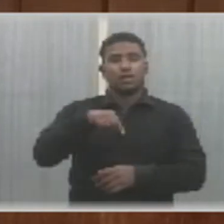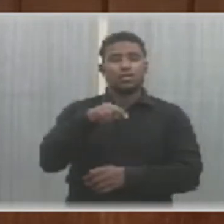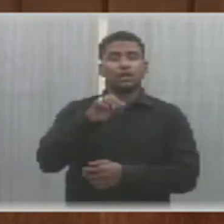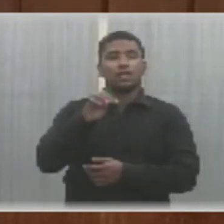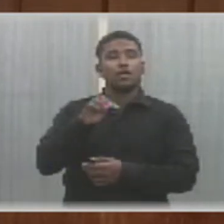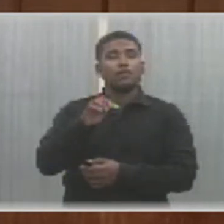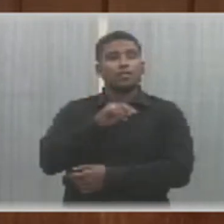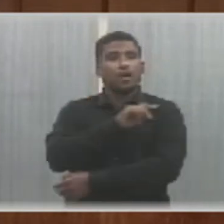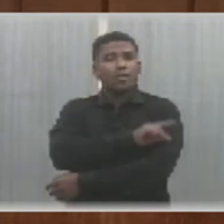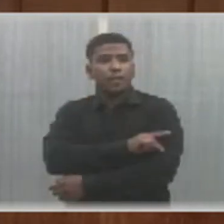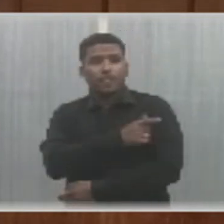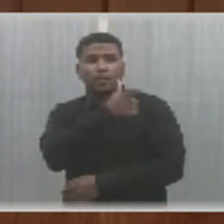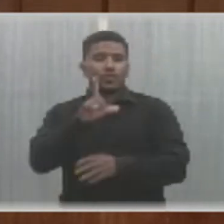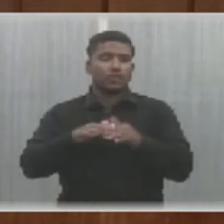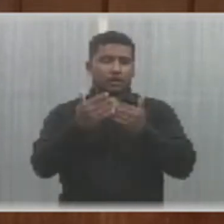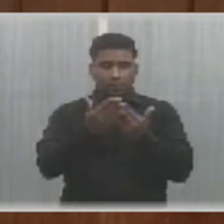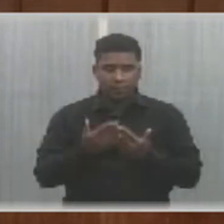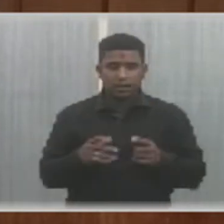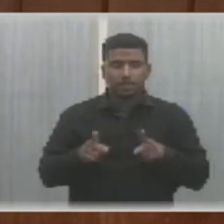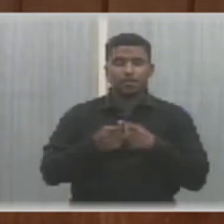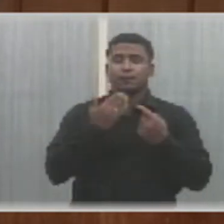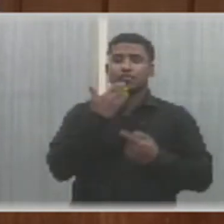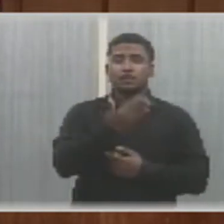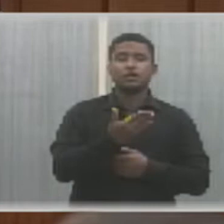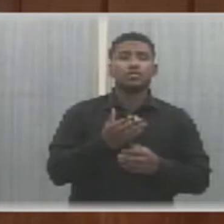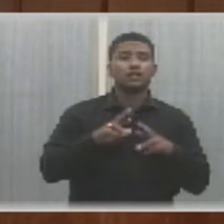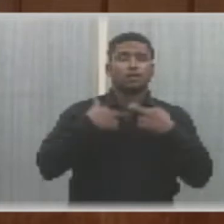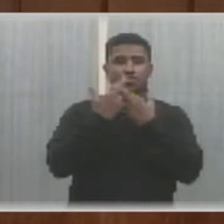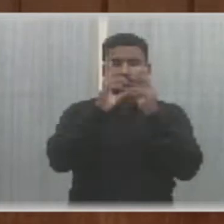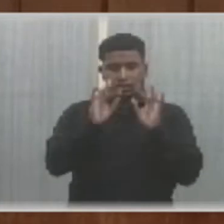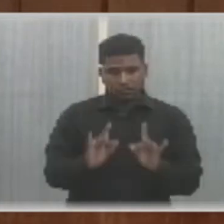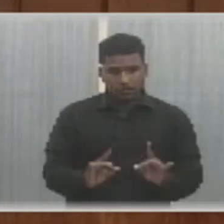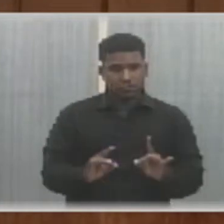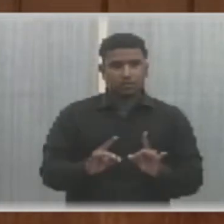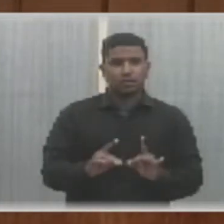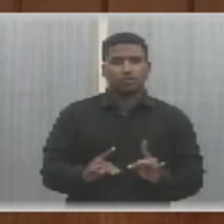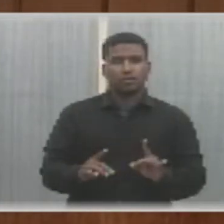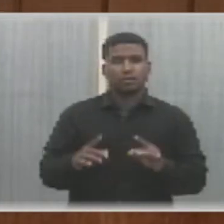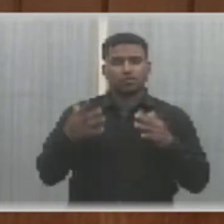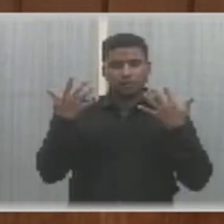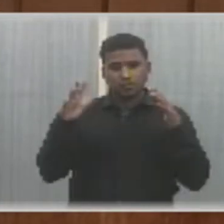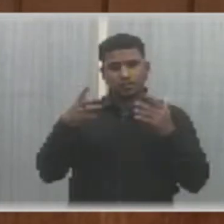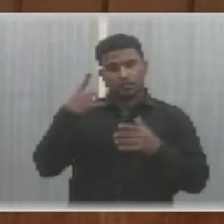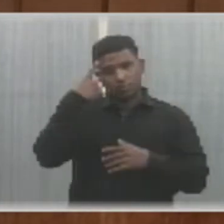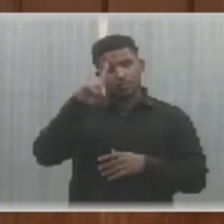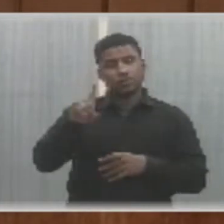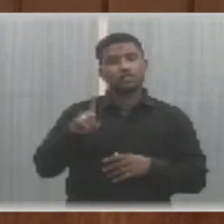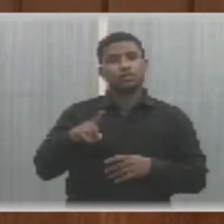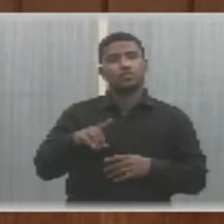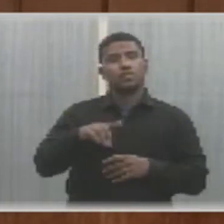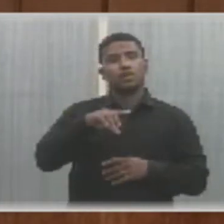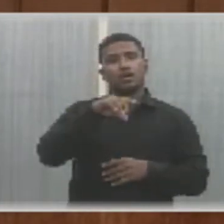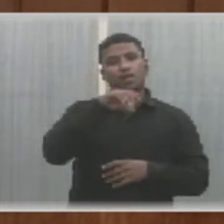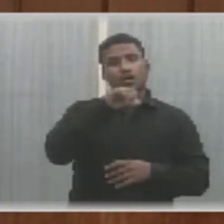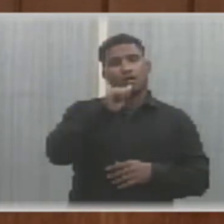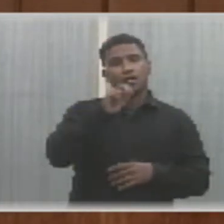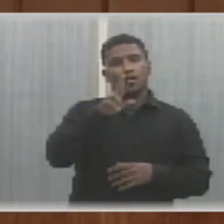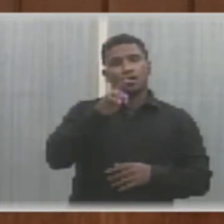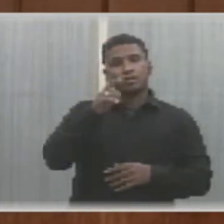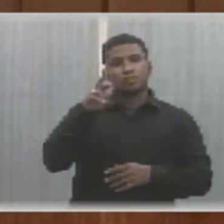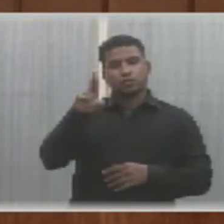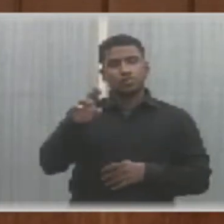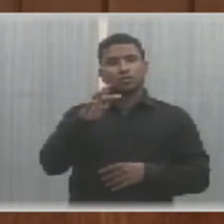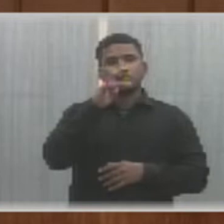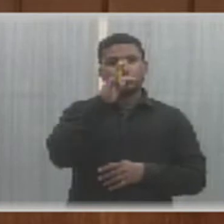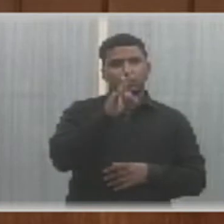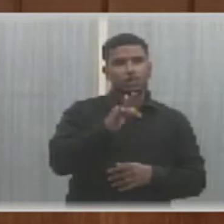Outro requerimento que solicita a realização de sessão solene em comemoração ao dia do Auditor de Controle Externo do Tribunal